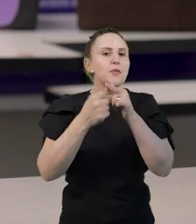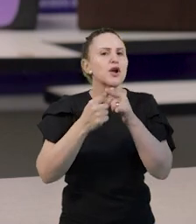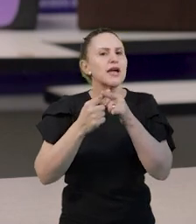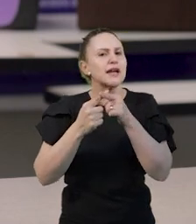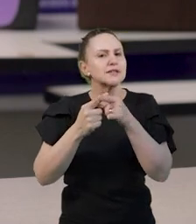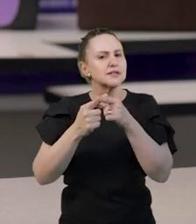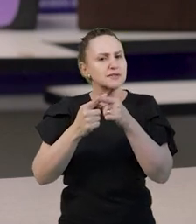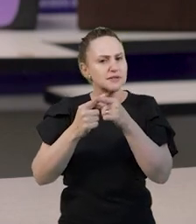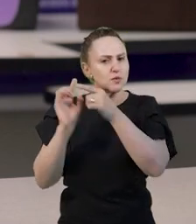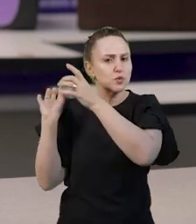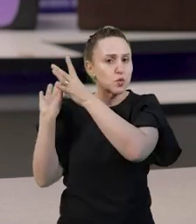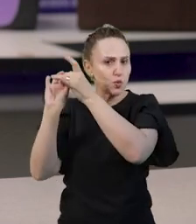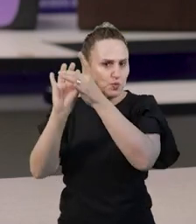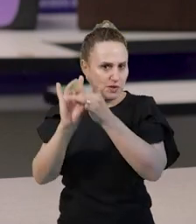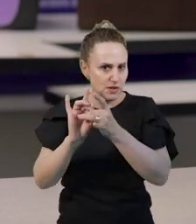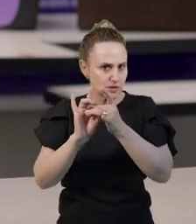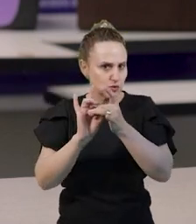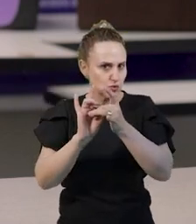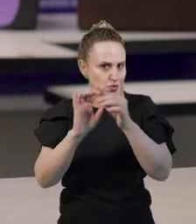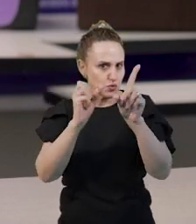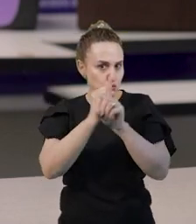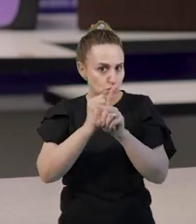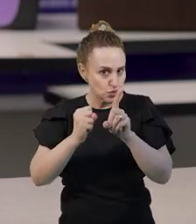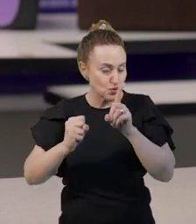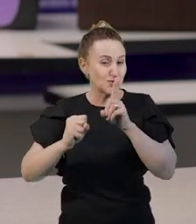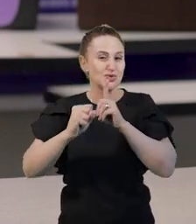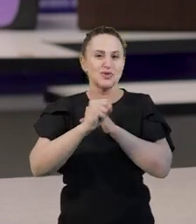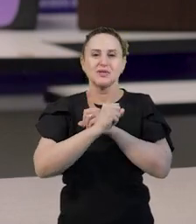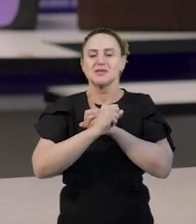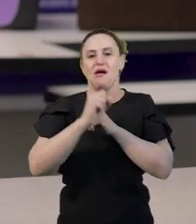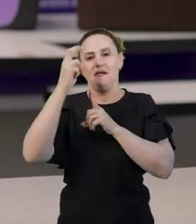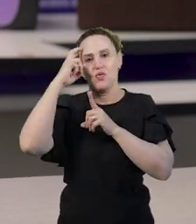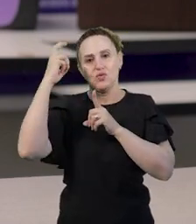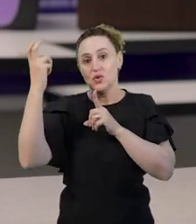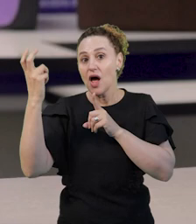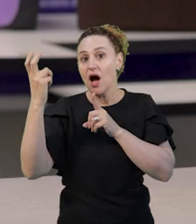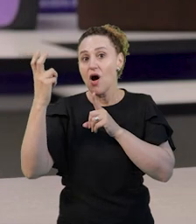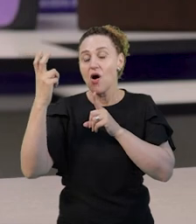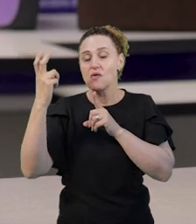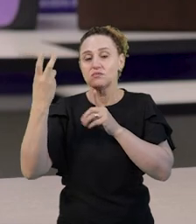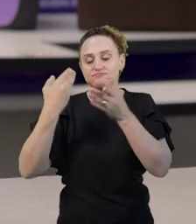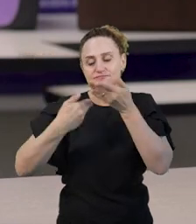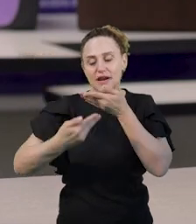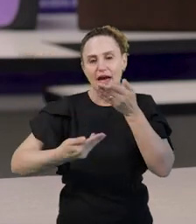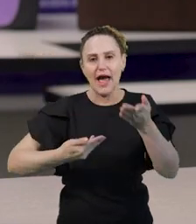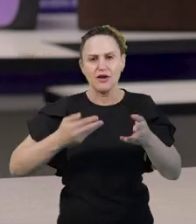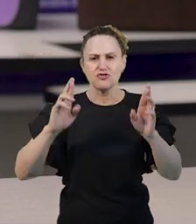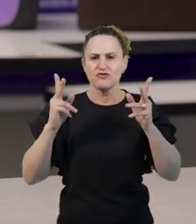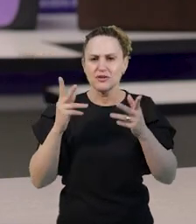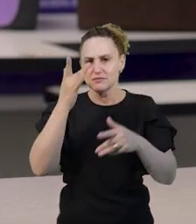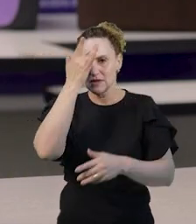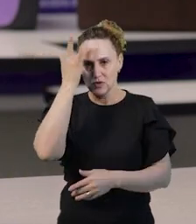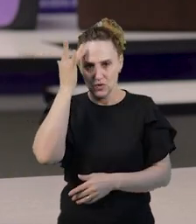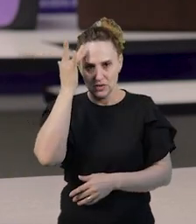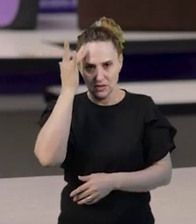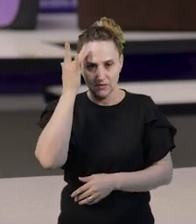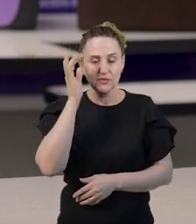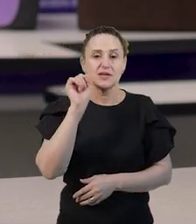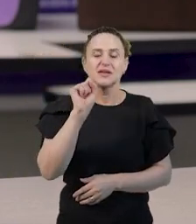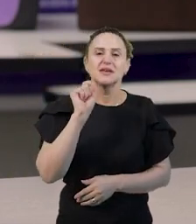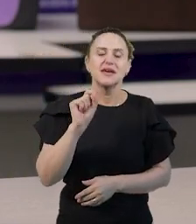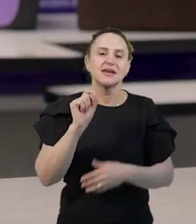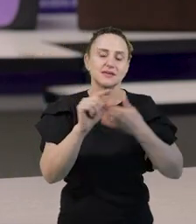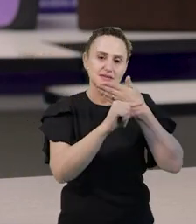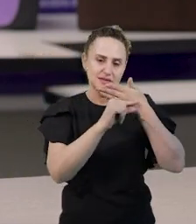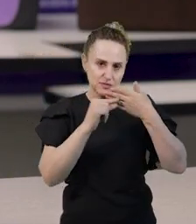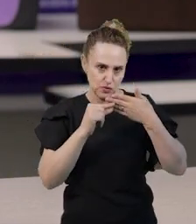social e cultural, interagindo com diferentes pessoas. As bases teórico-epistemológicas de